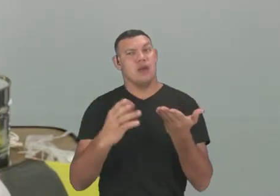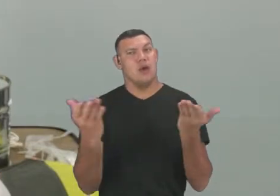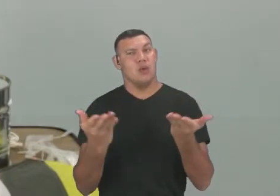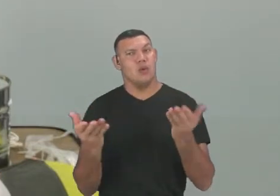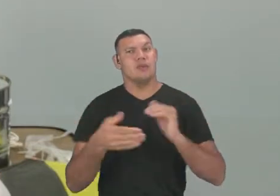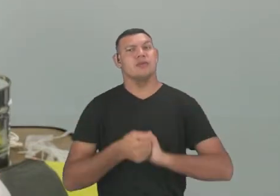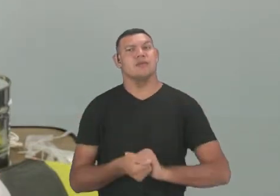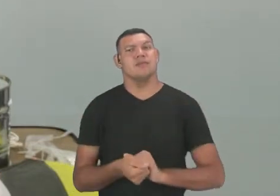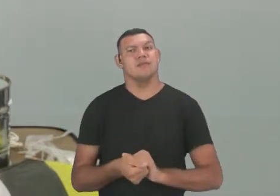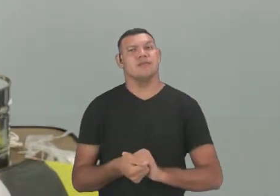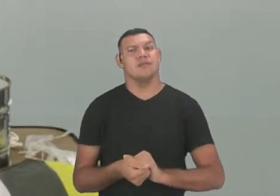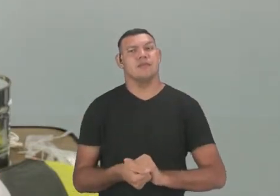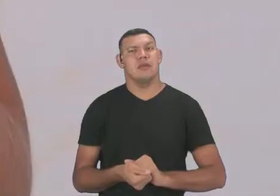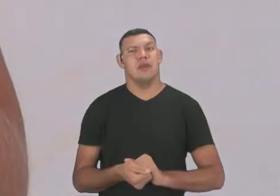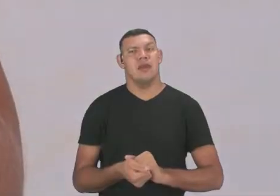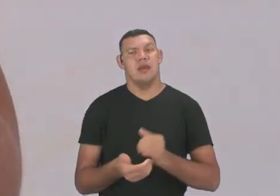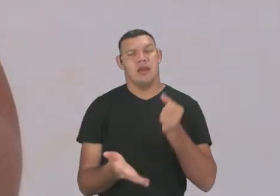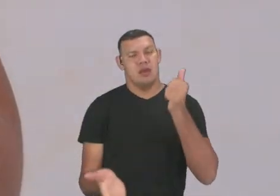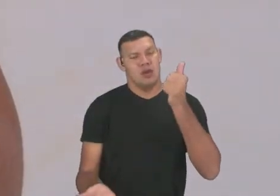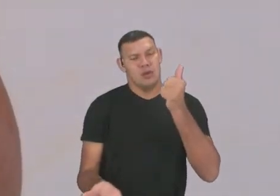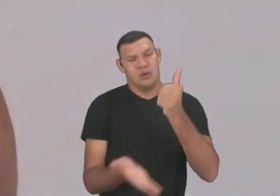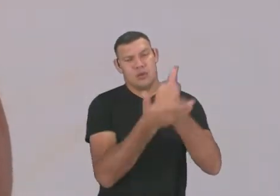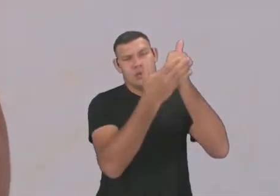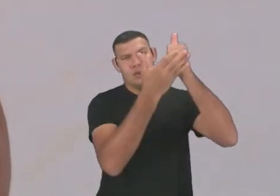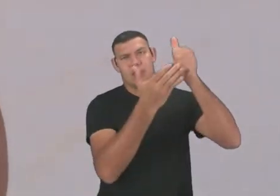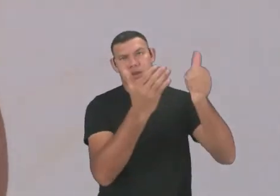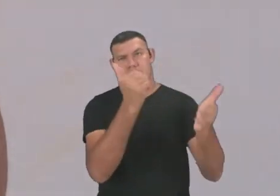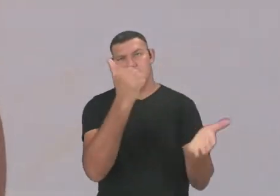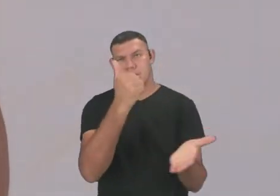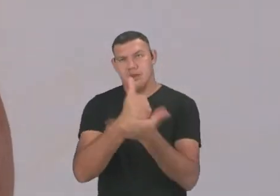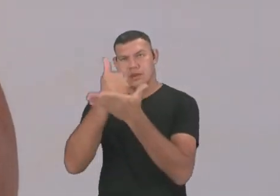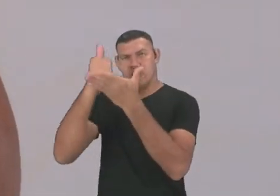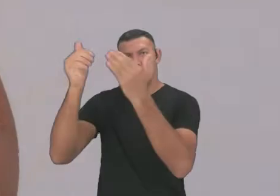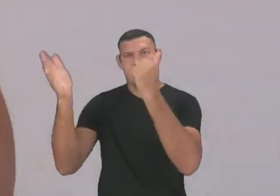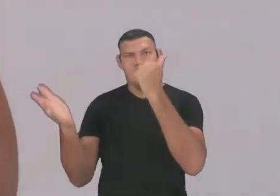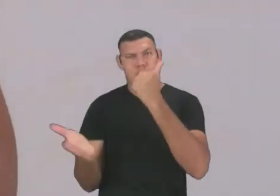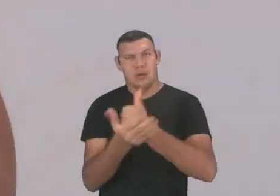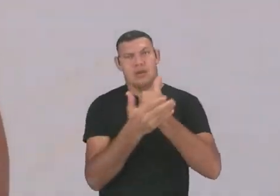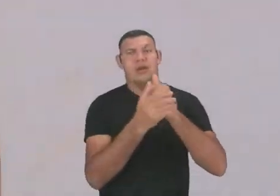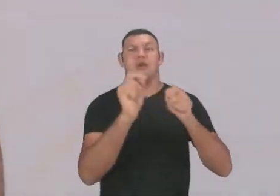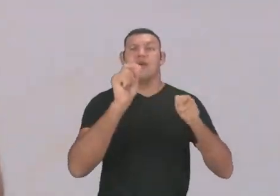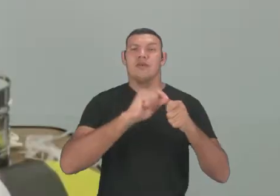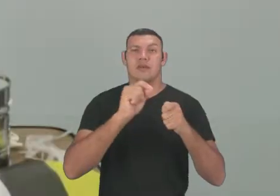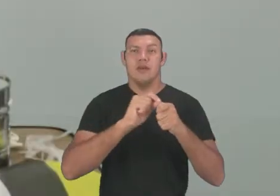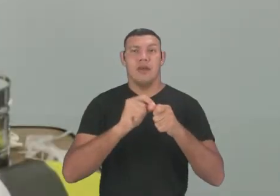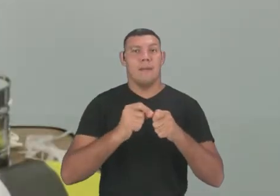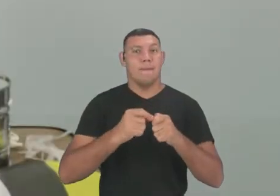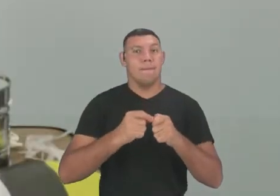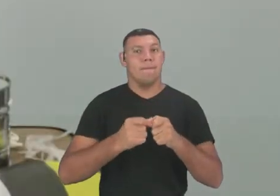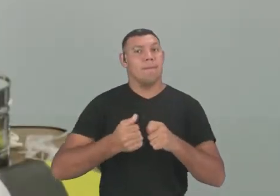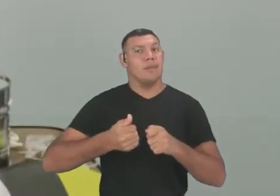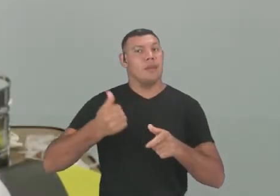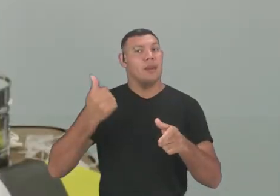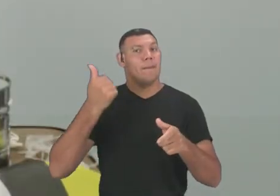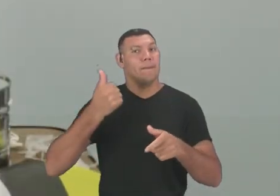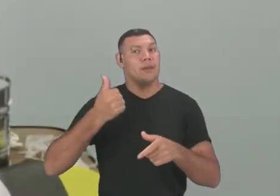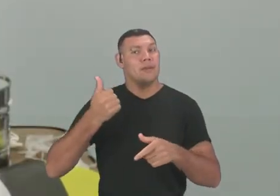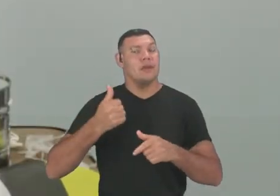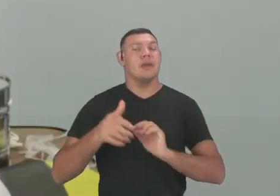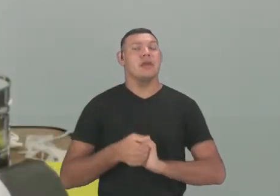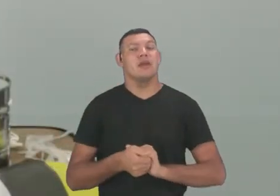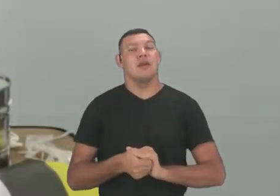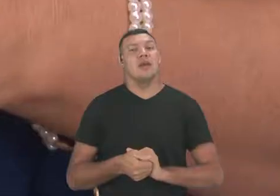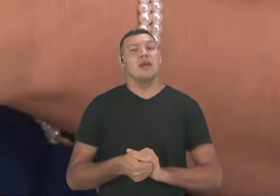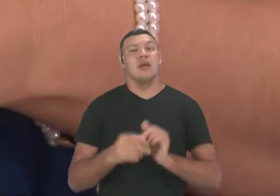pião, é a peteca. A peteca, ela foi criada, foi produzida primeiramente pelos indígenas. Era a